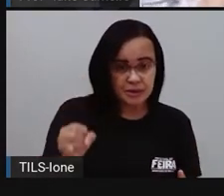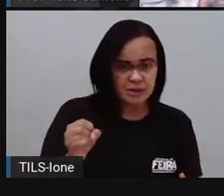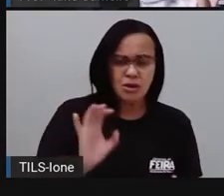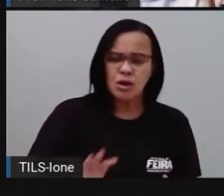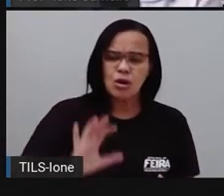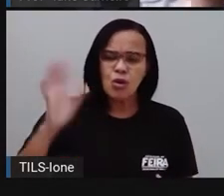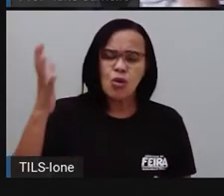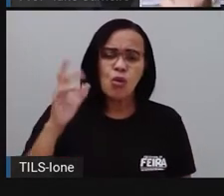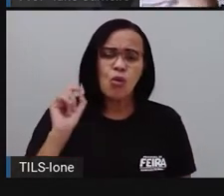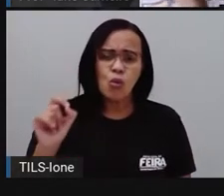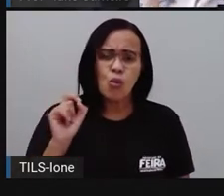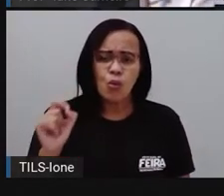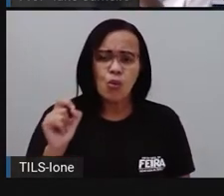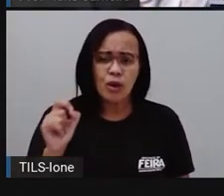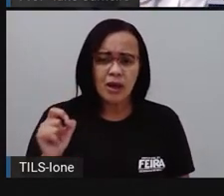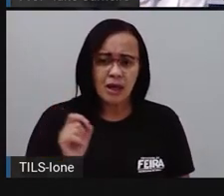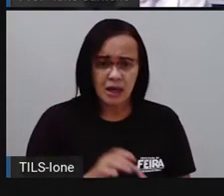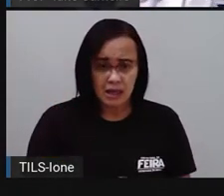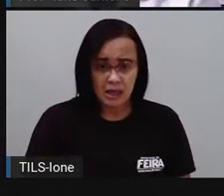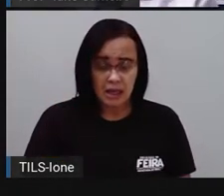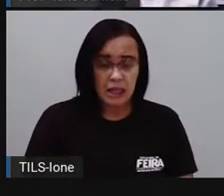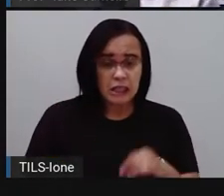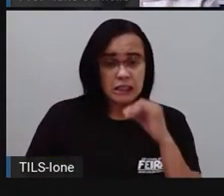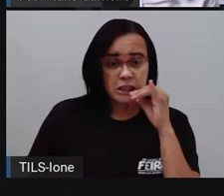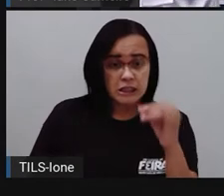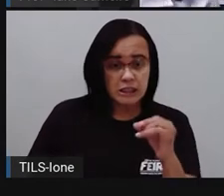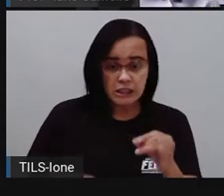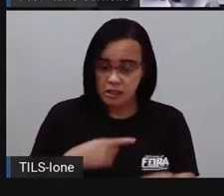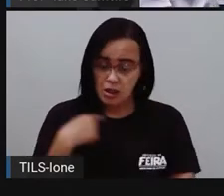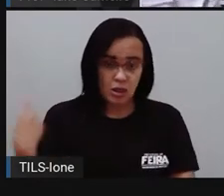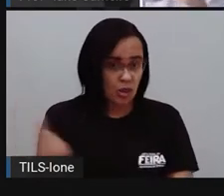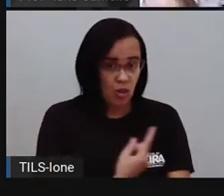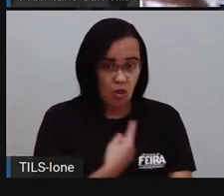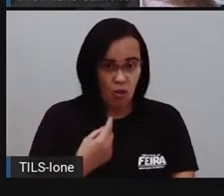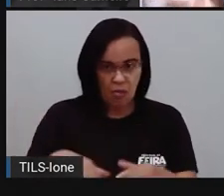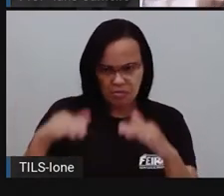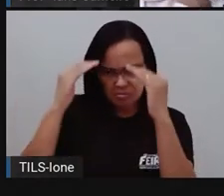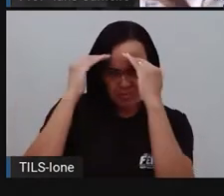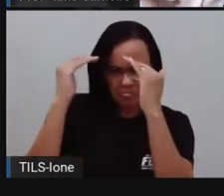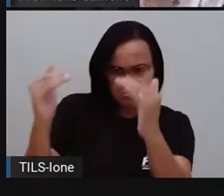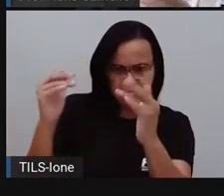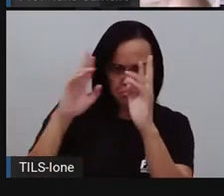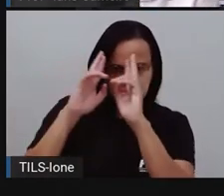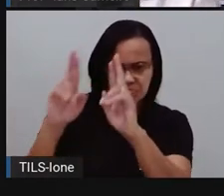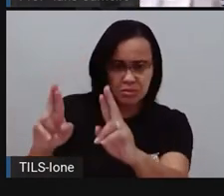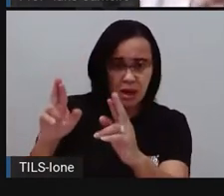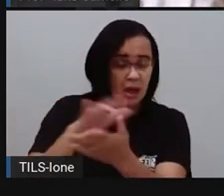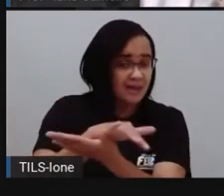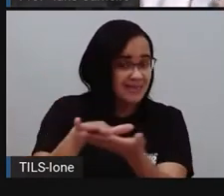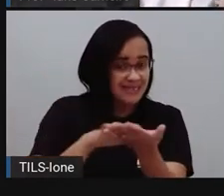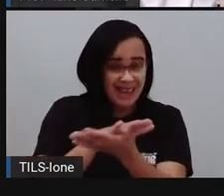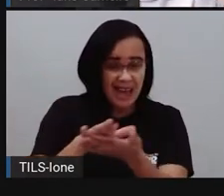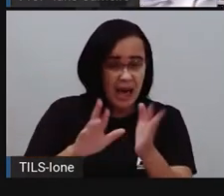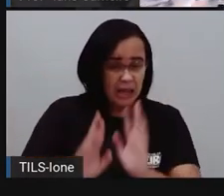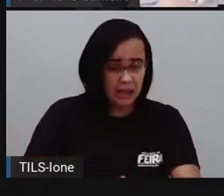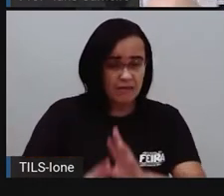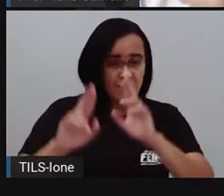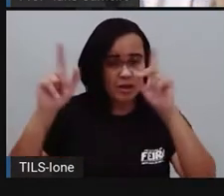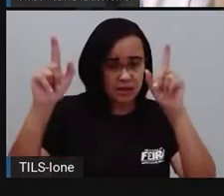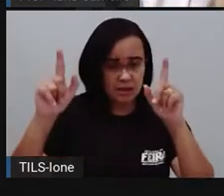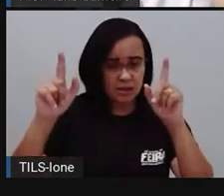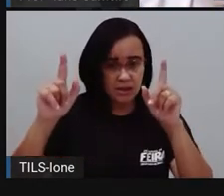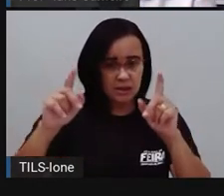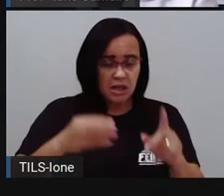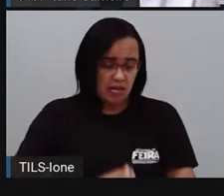acontece quando não respeitamos as diferenças, né? Quando a gente não vive nessa harmonia, quando a gente não respeita